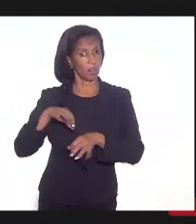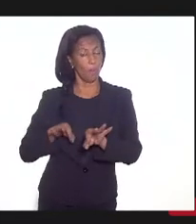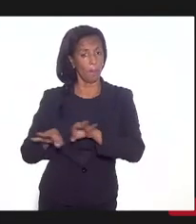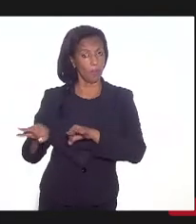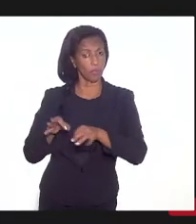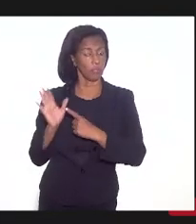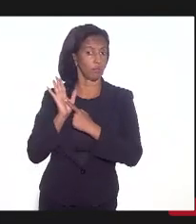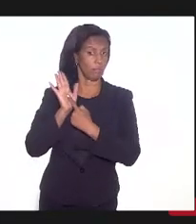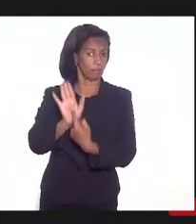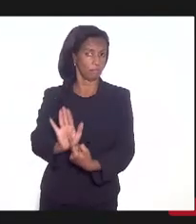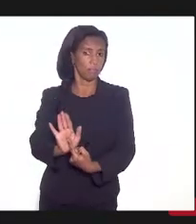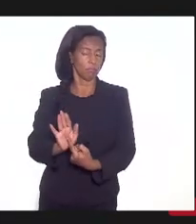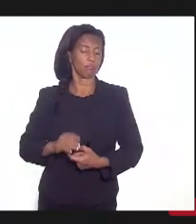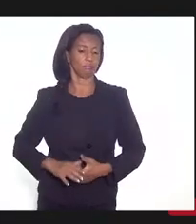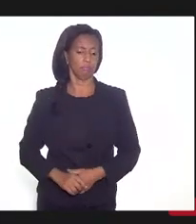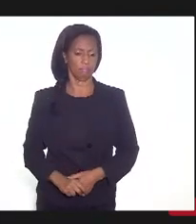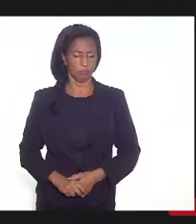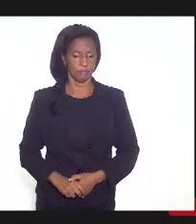gente vai apresentar.